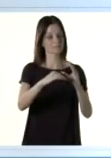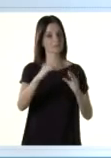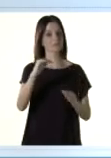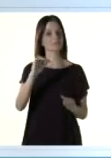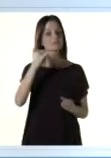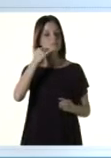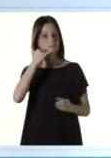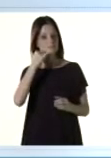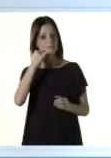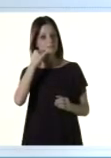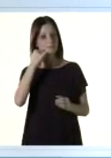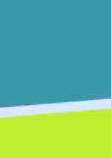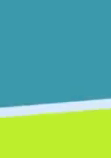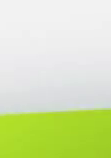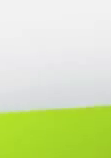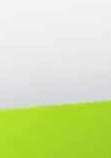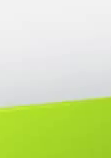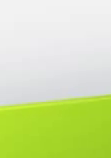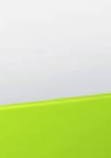e-mail ou SMS.